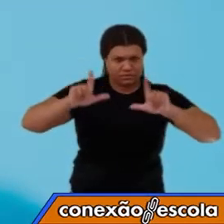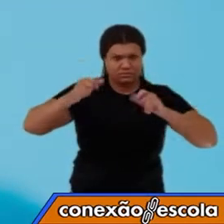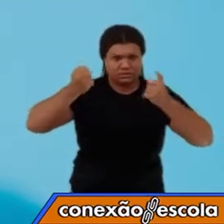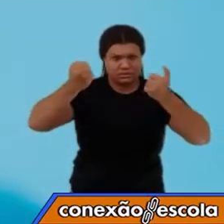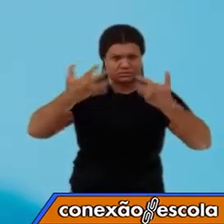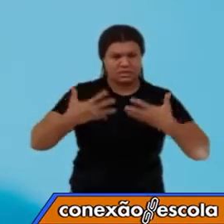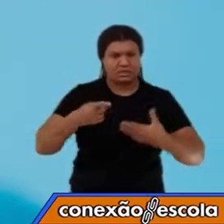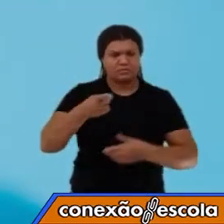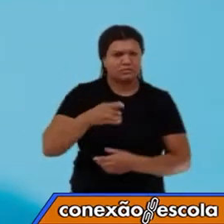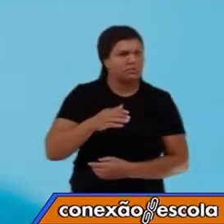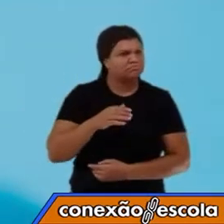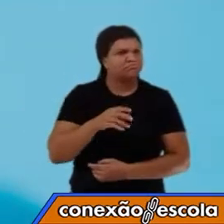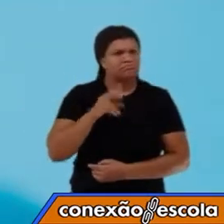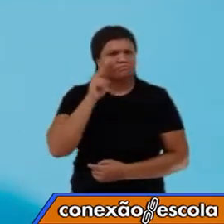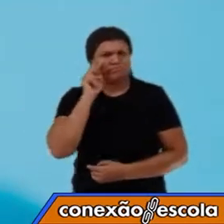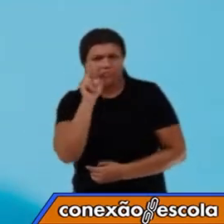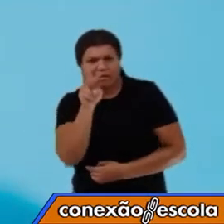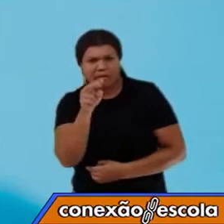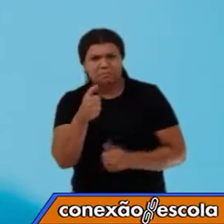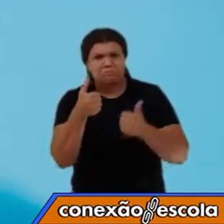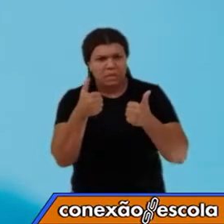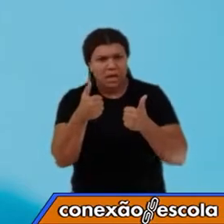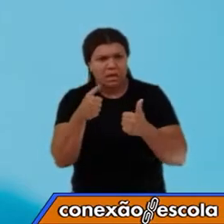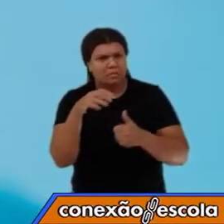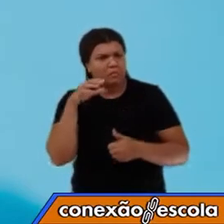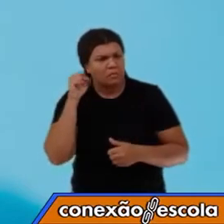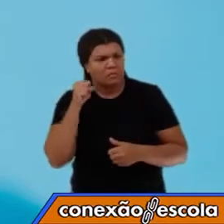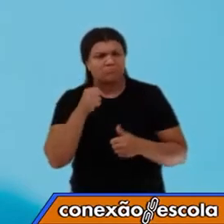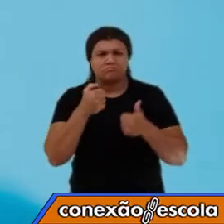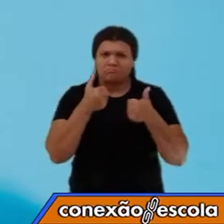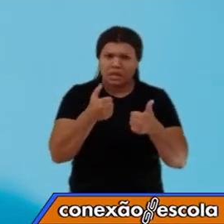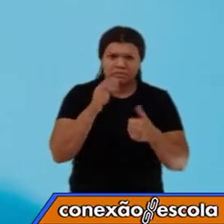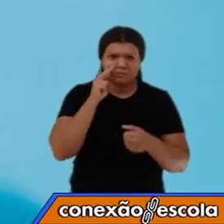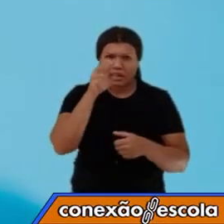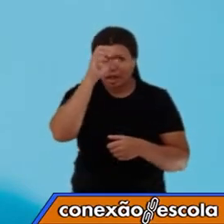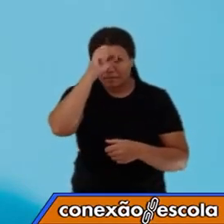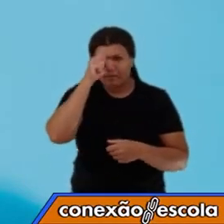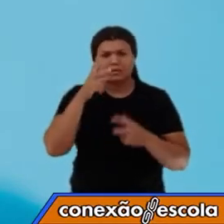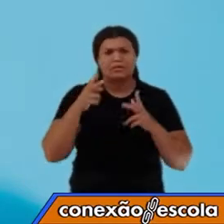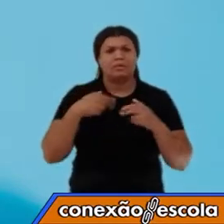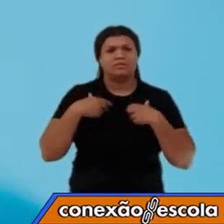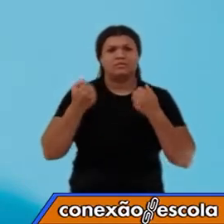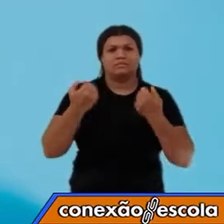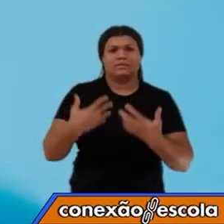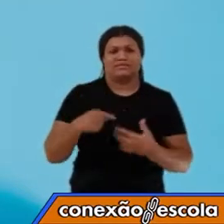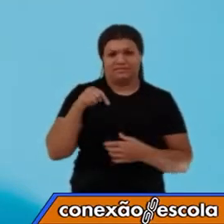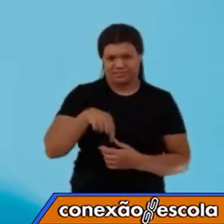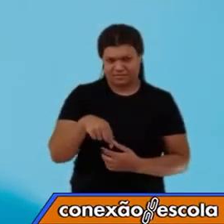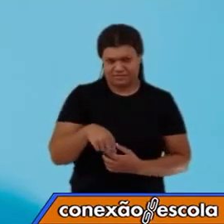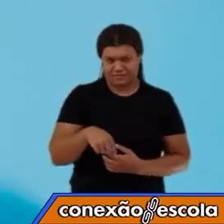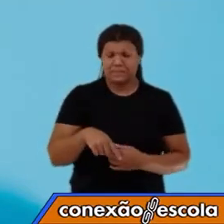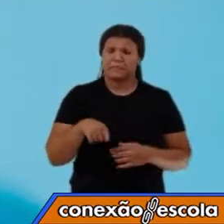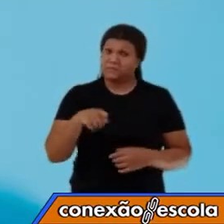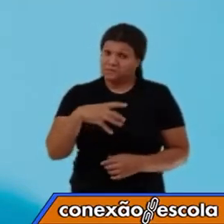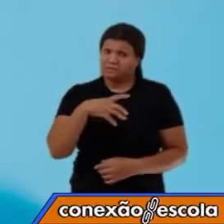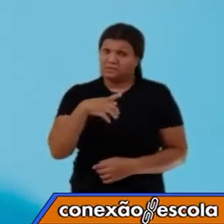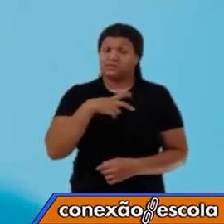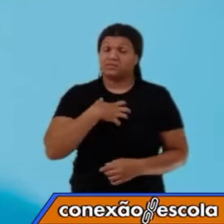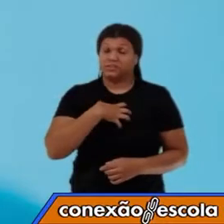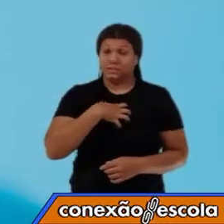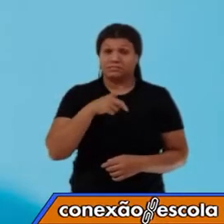escute bem e consiga aprender o que nós estamos falando aqui, certo? Assim você vai conseguir